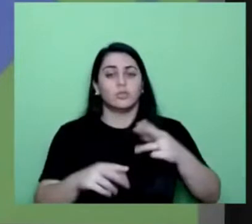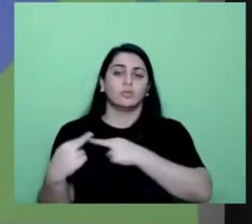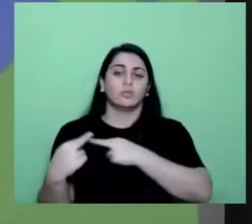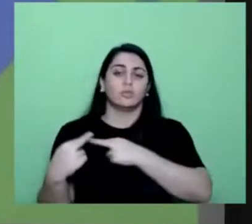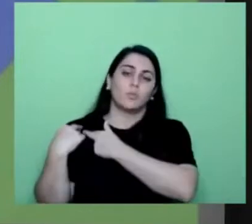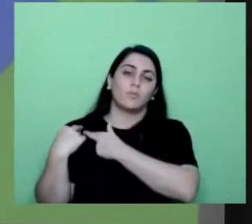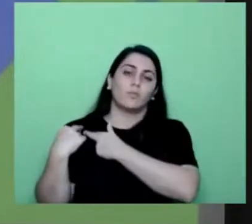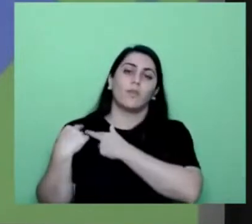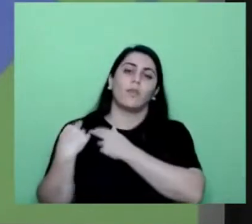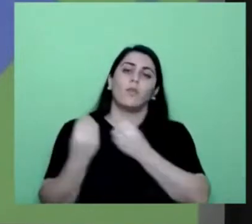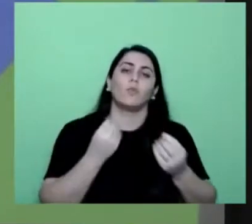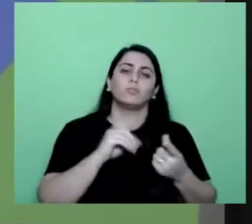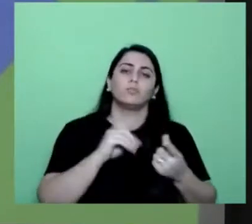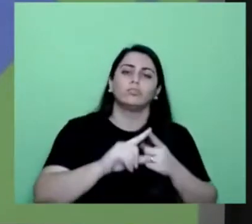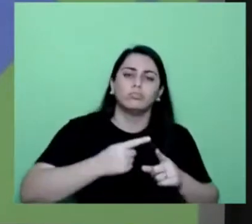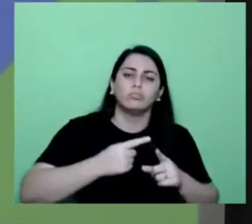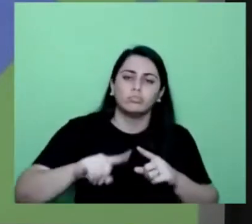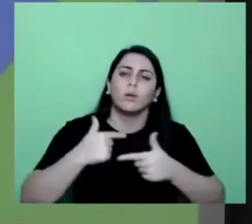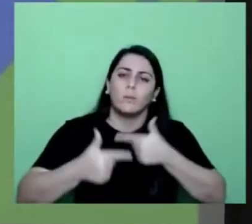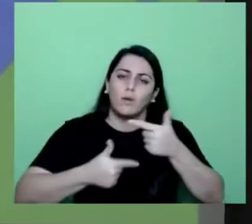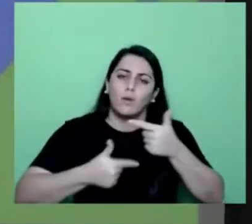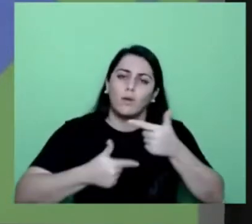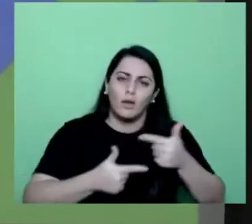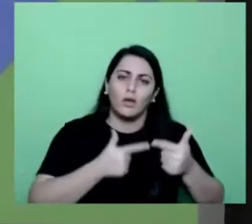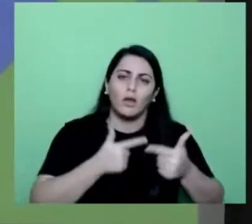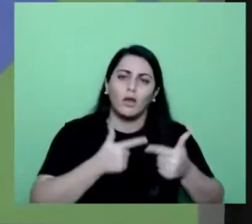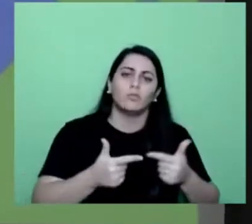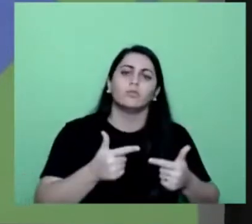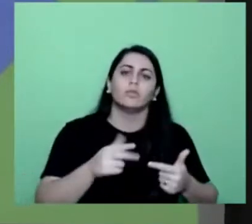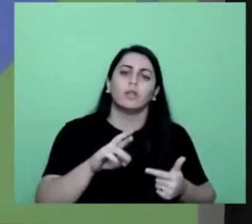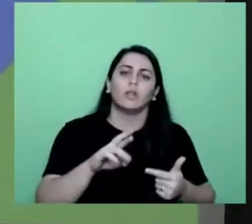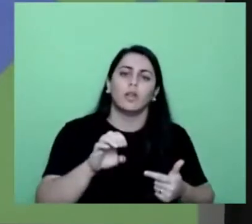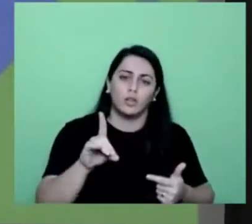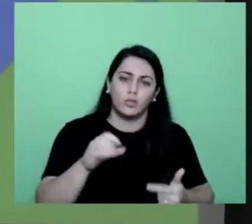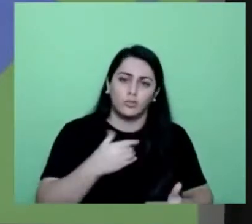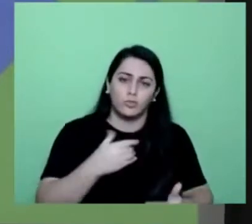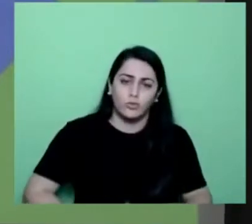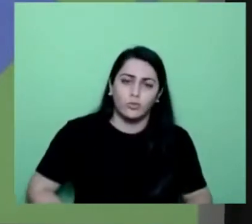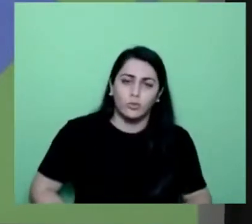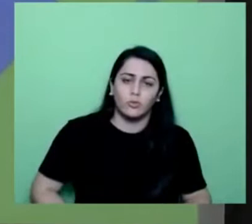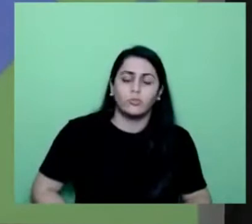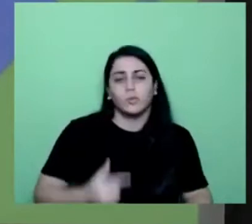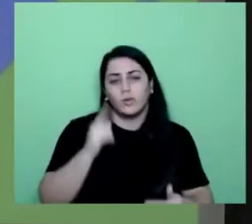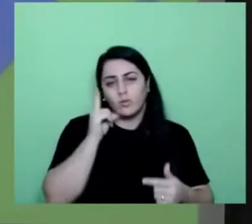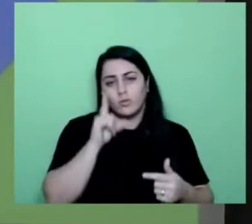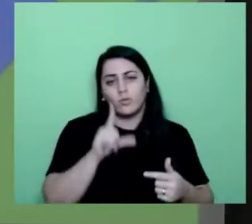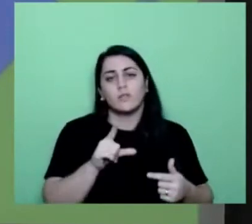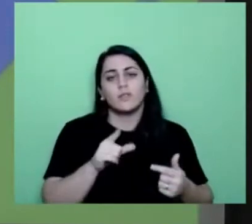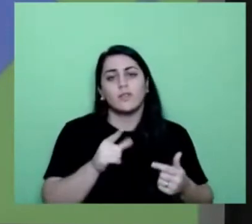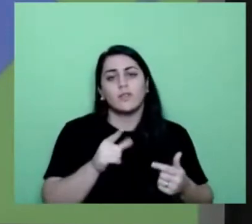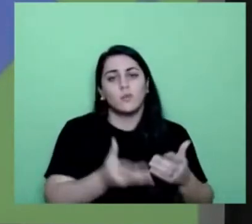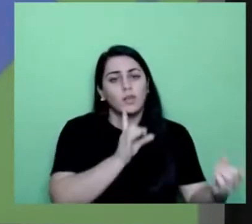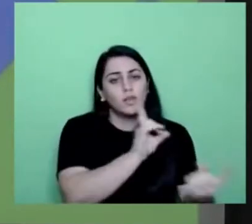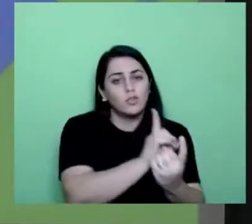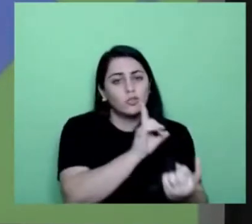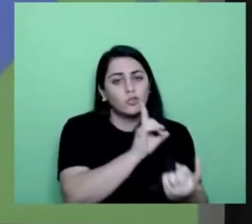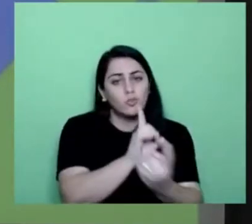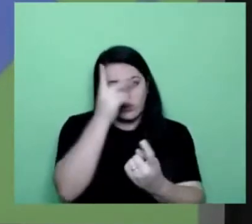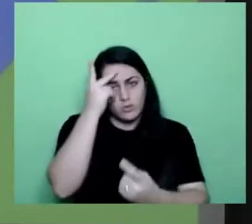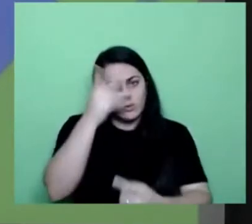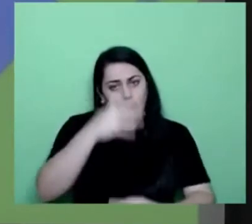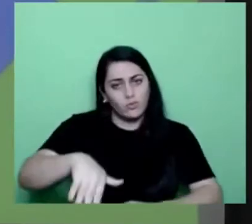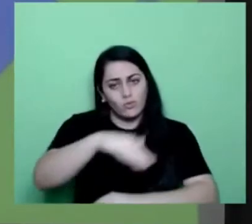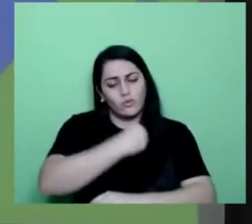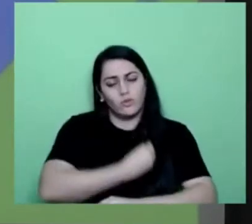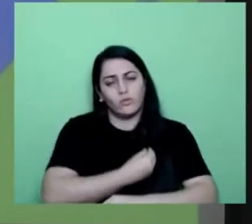articulação dos demais serviços da rede pública, visando ampliar o atendimento a essa população. Uma